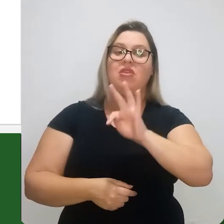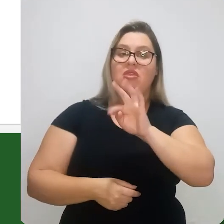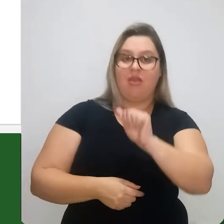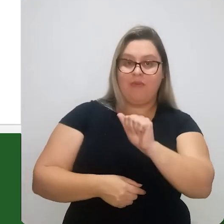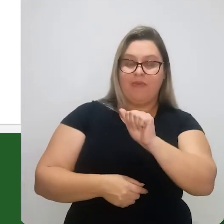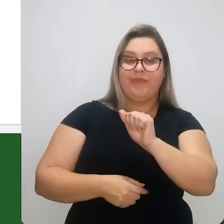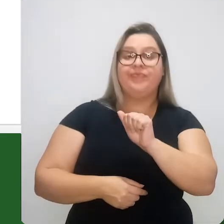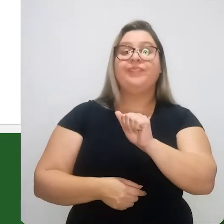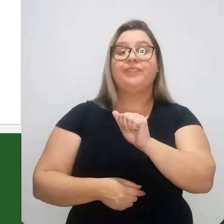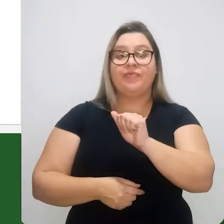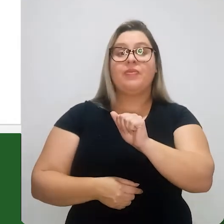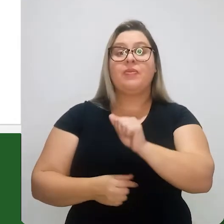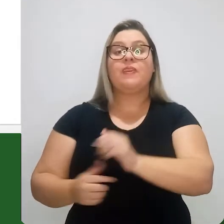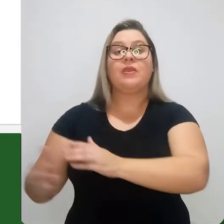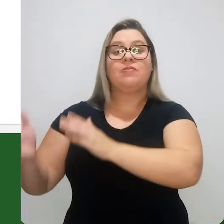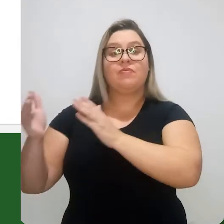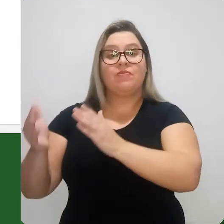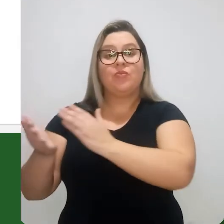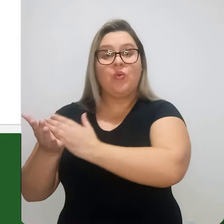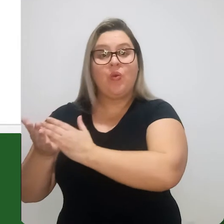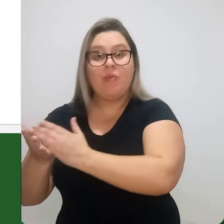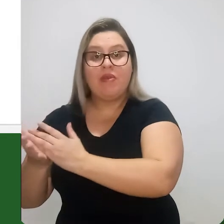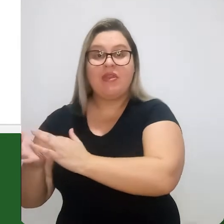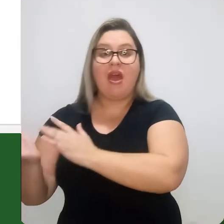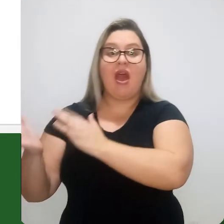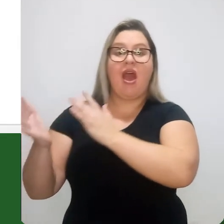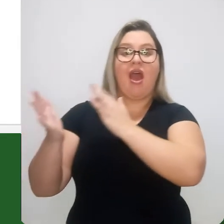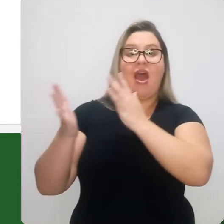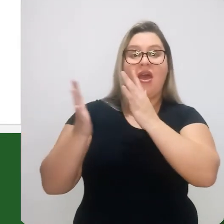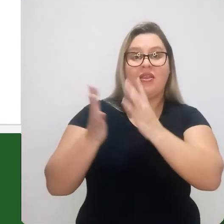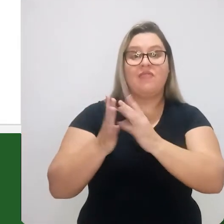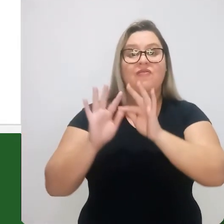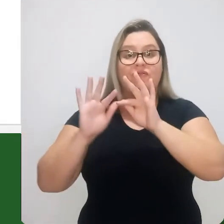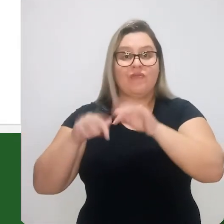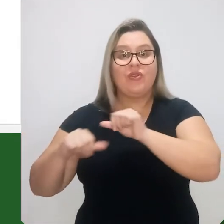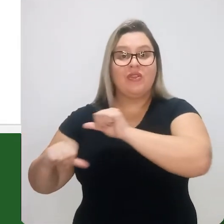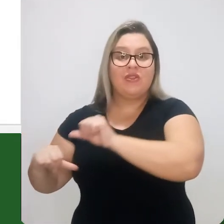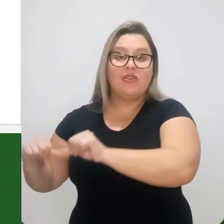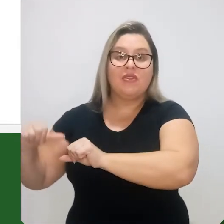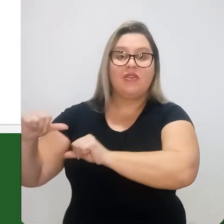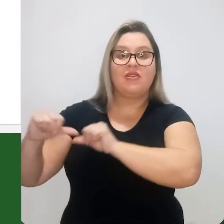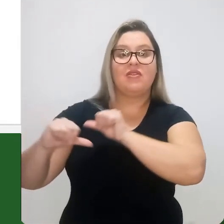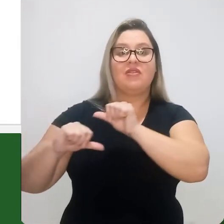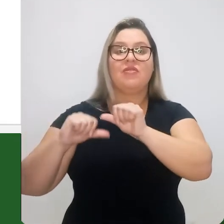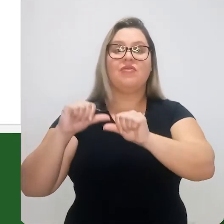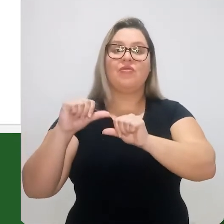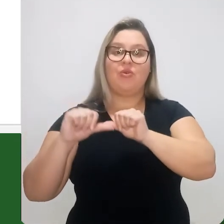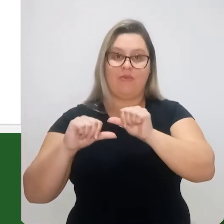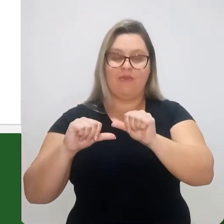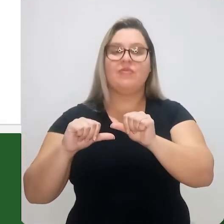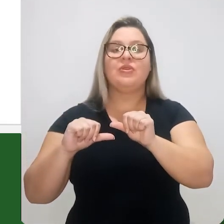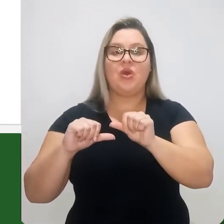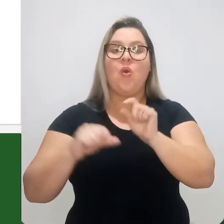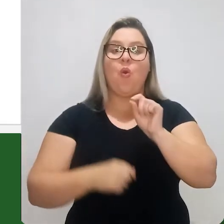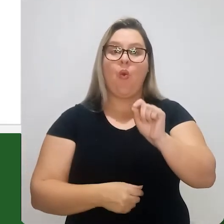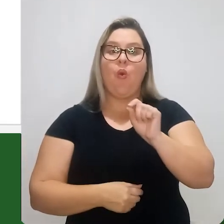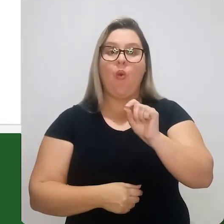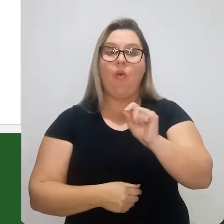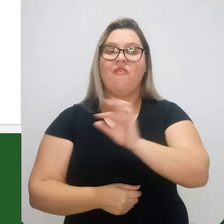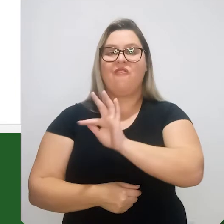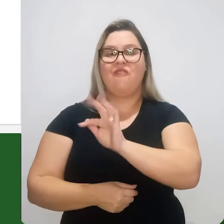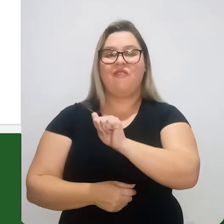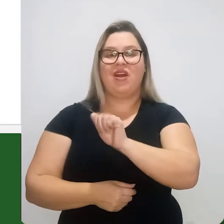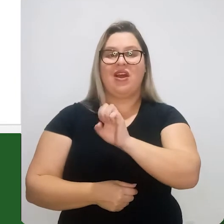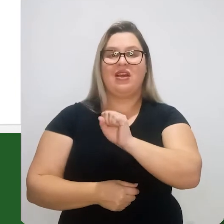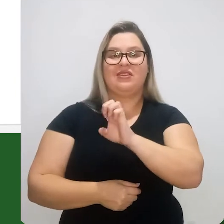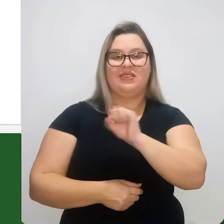perlita. E entre o estado inicial e o estado final, nós vamos ter a transformação, uma região de transição,